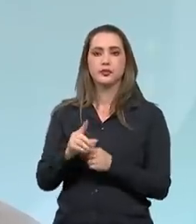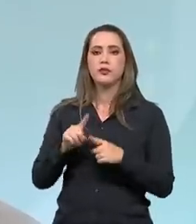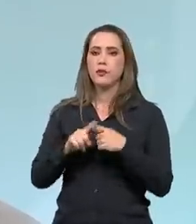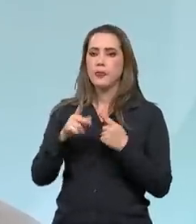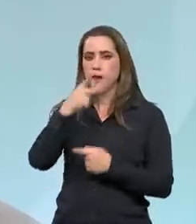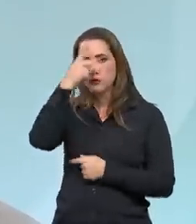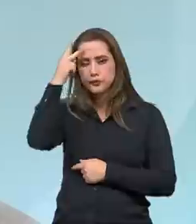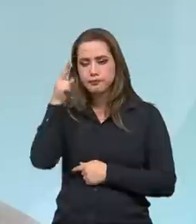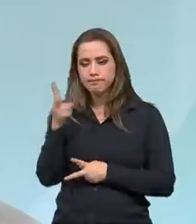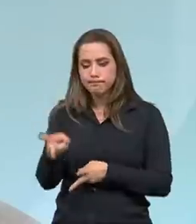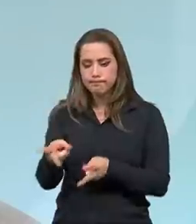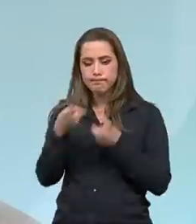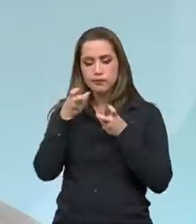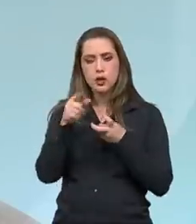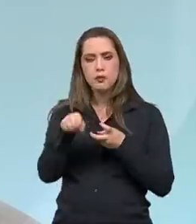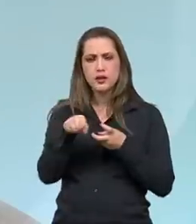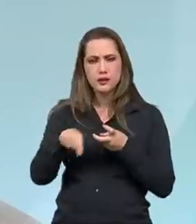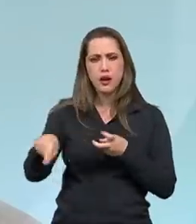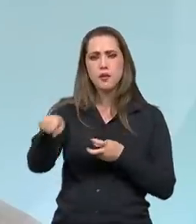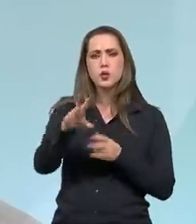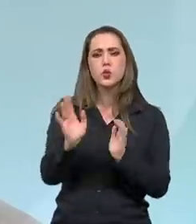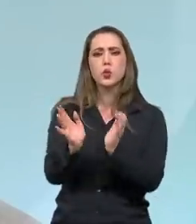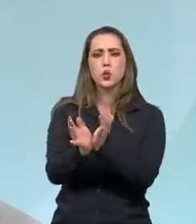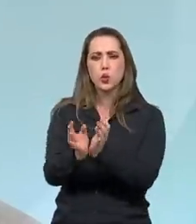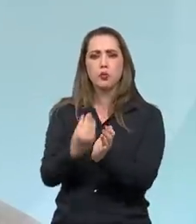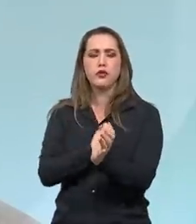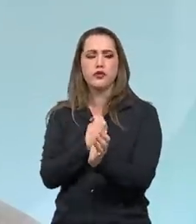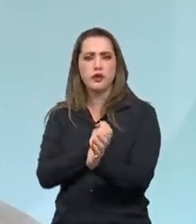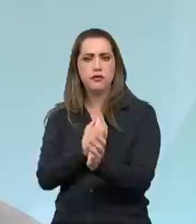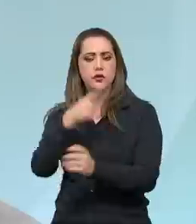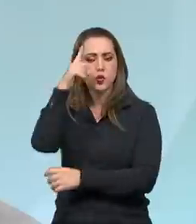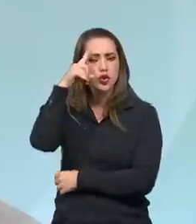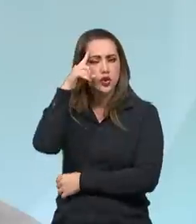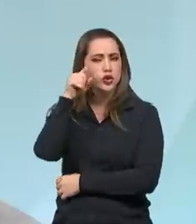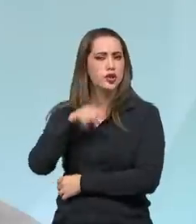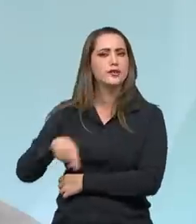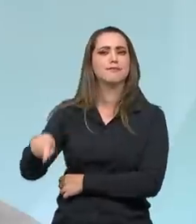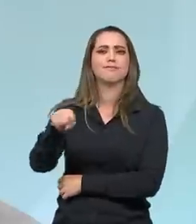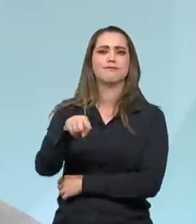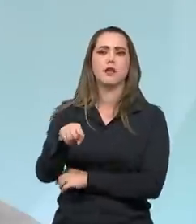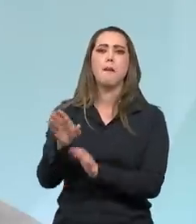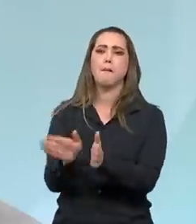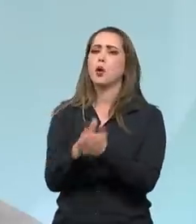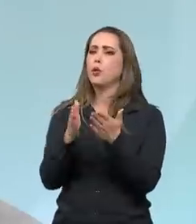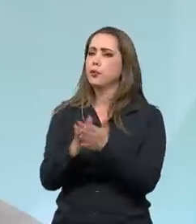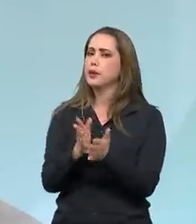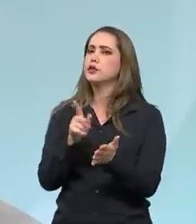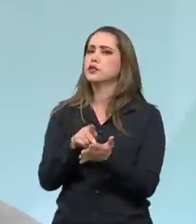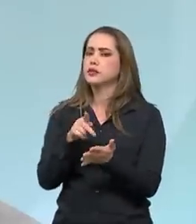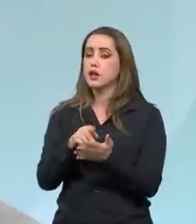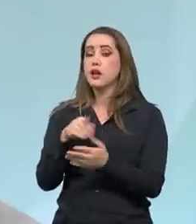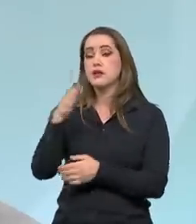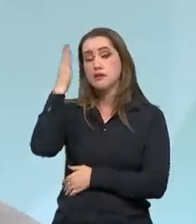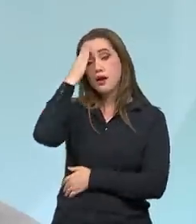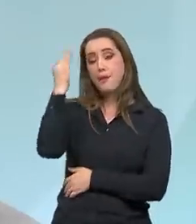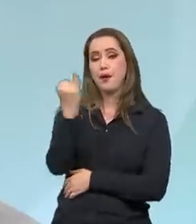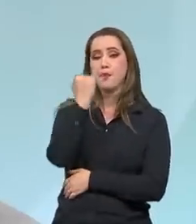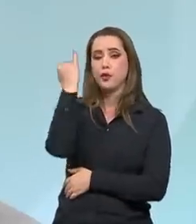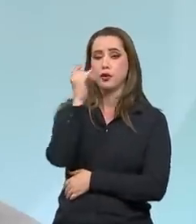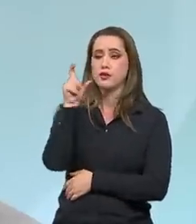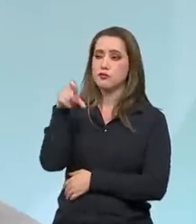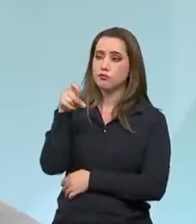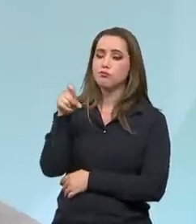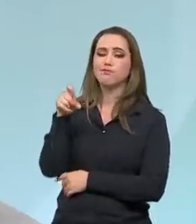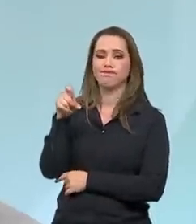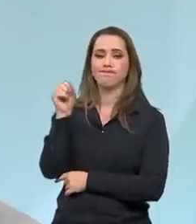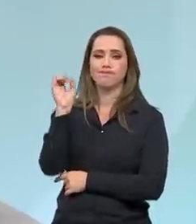ali com a lupa, observa como as pessoas de fato vivem, qual é o dia a dia dessas pessoas, sabe da importância do ganho de renda. E sabe que essa renda pode